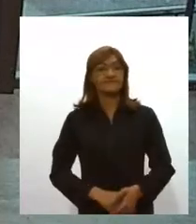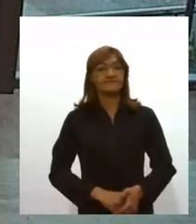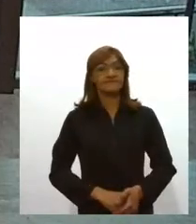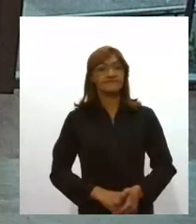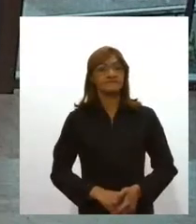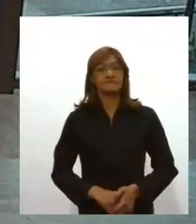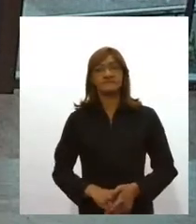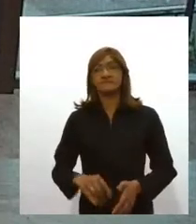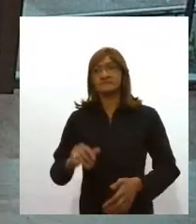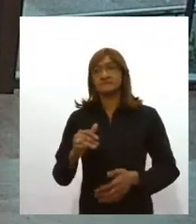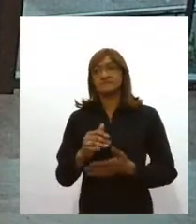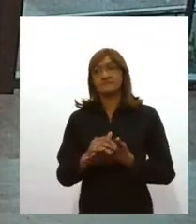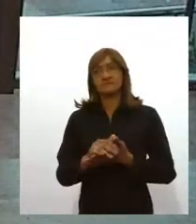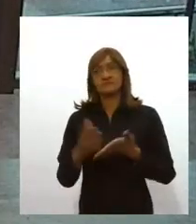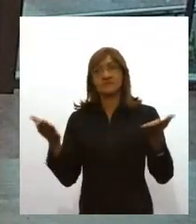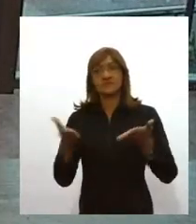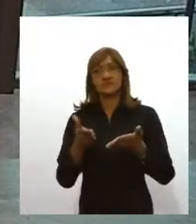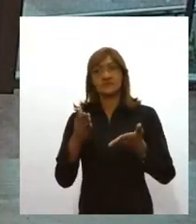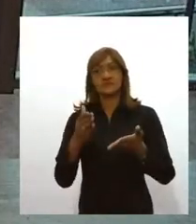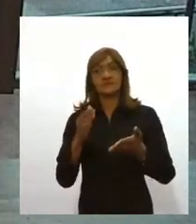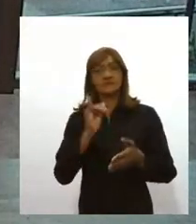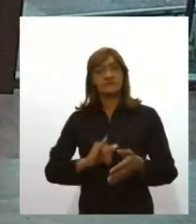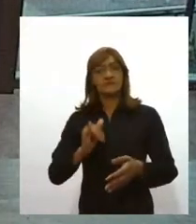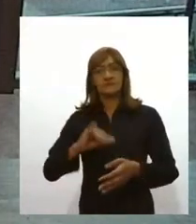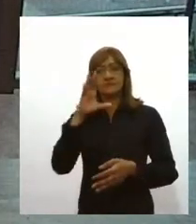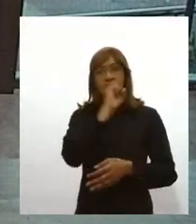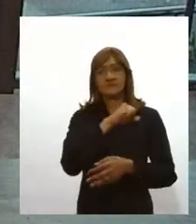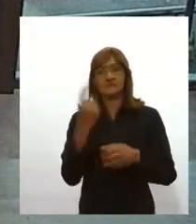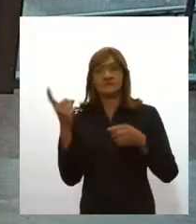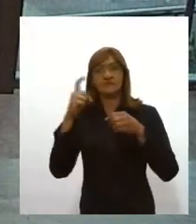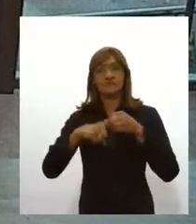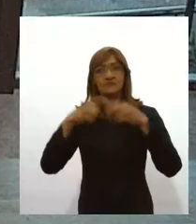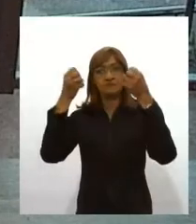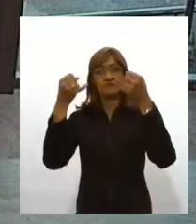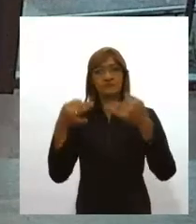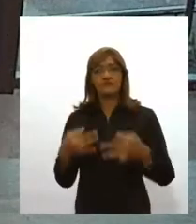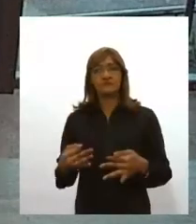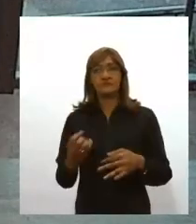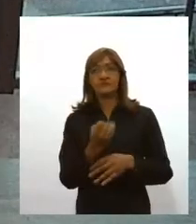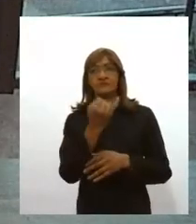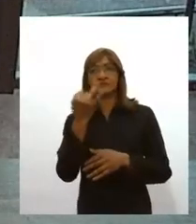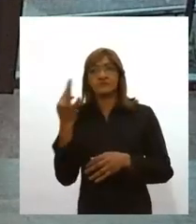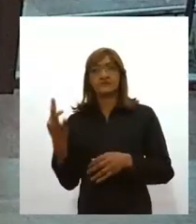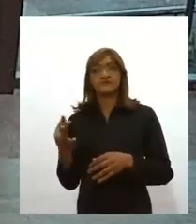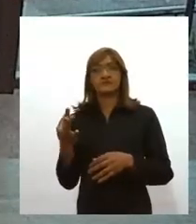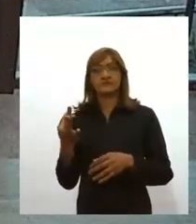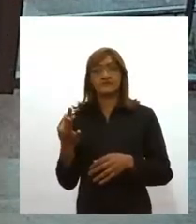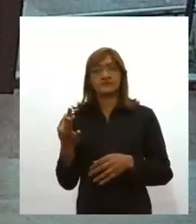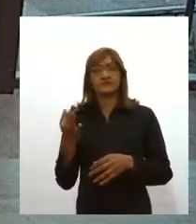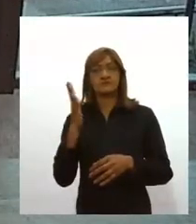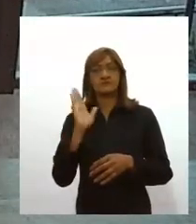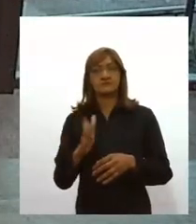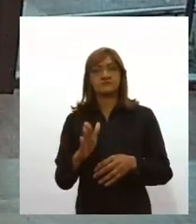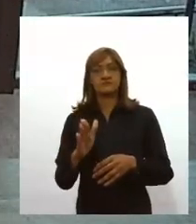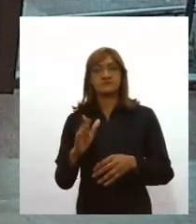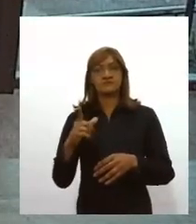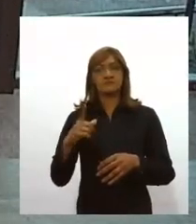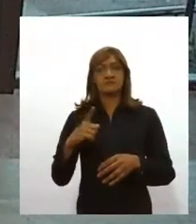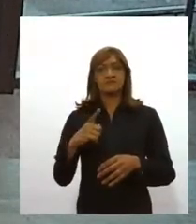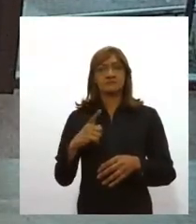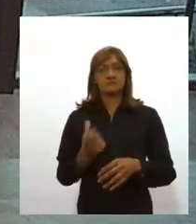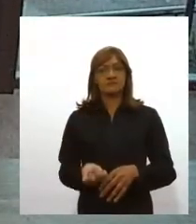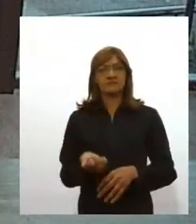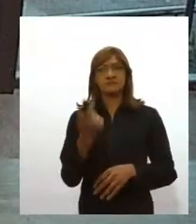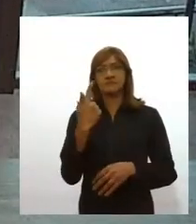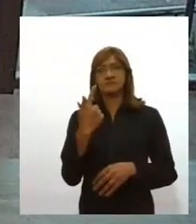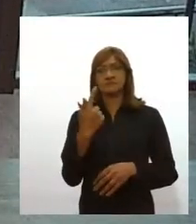Nós vamos a um rápido intervalo, na volta, nós vamos falar sobre o número de ocorrências envolvendo objetos estranhos que estão